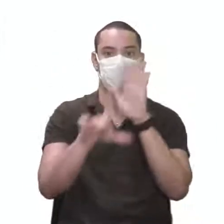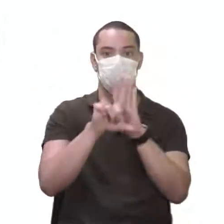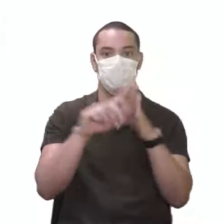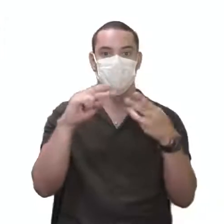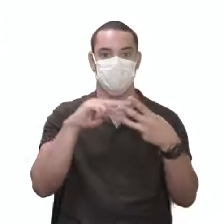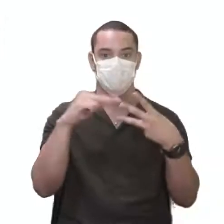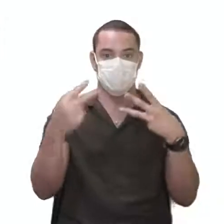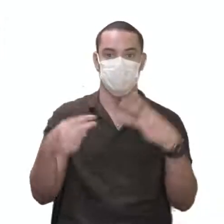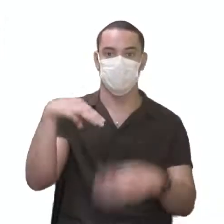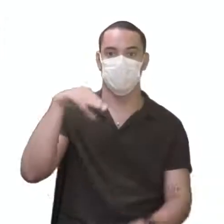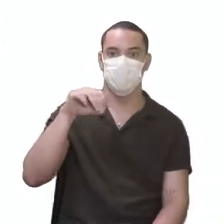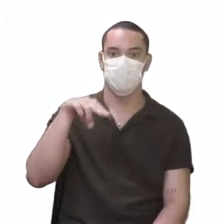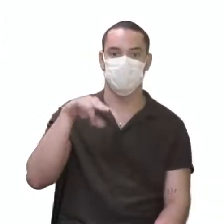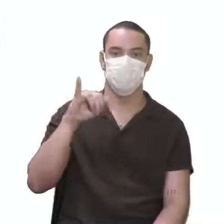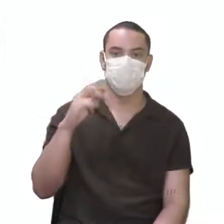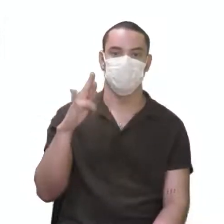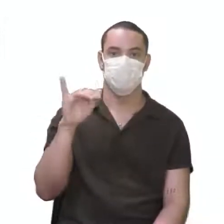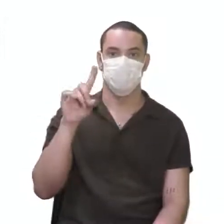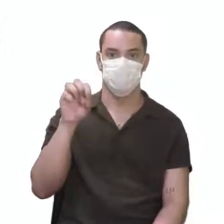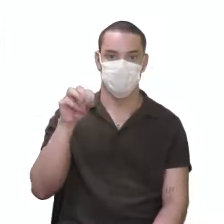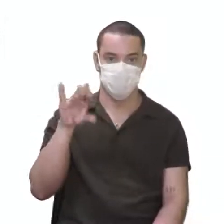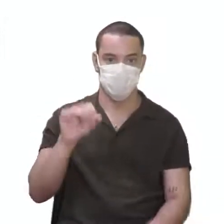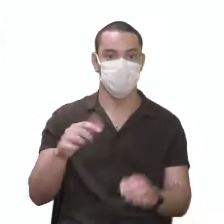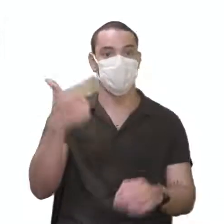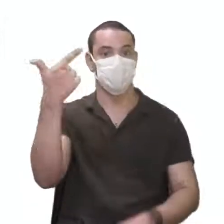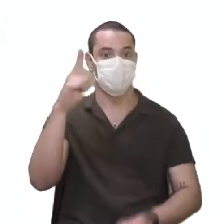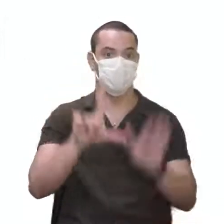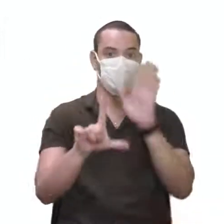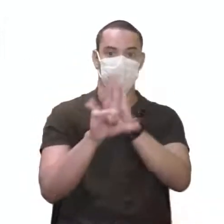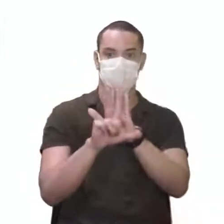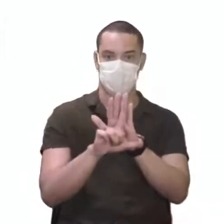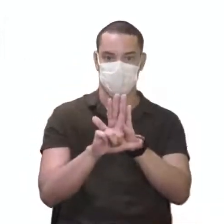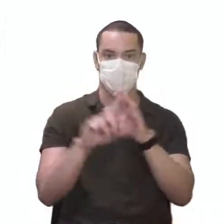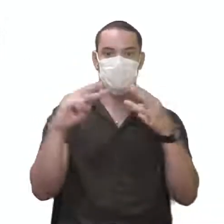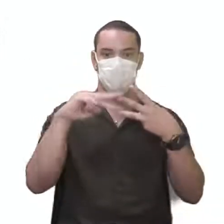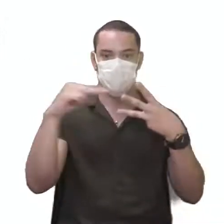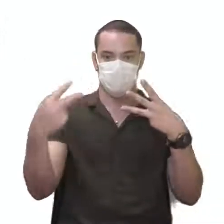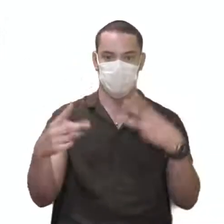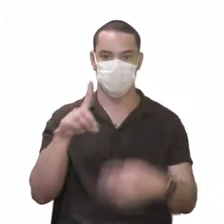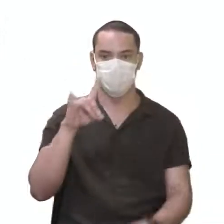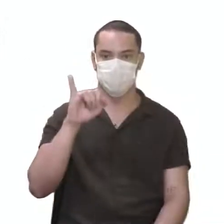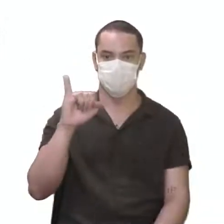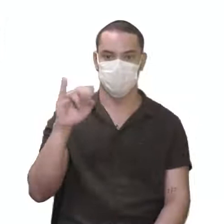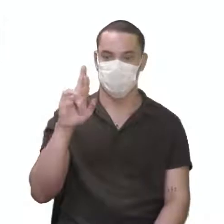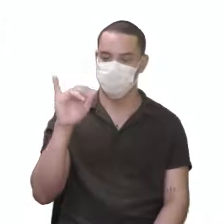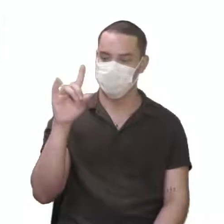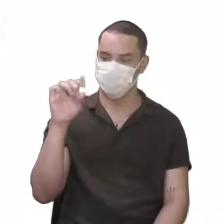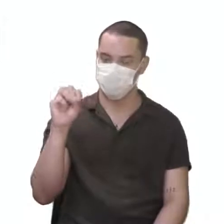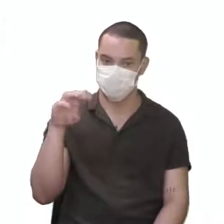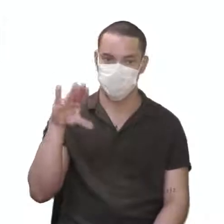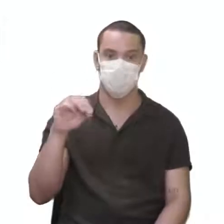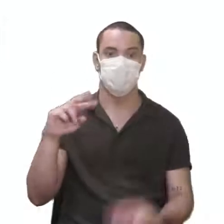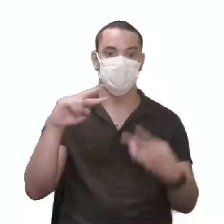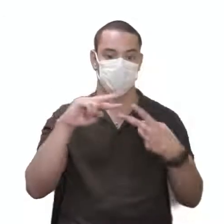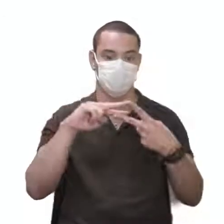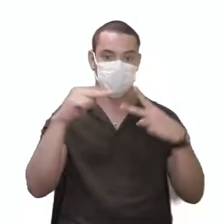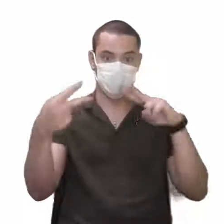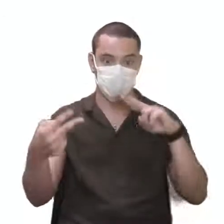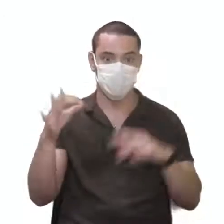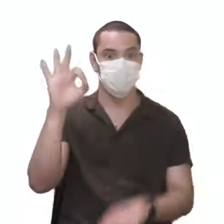que é a chamada de monohibridismo. Segunda lei mendeliana, de hibridismo. Genética e